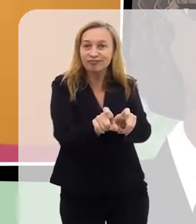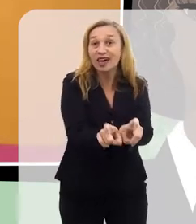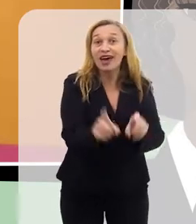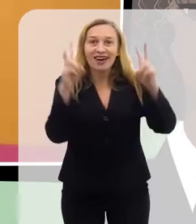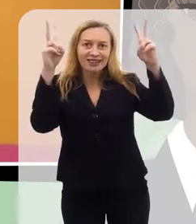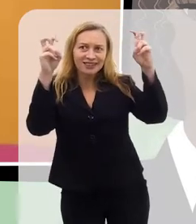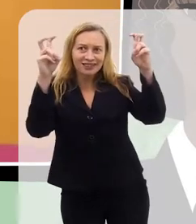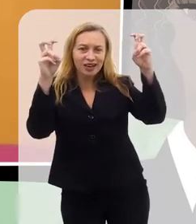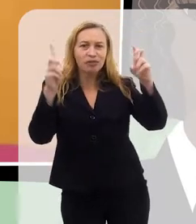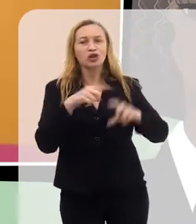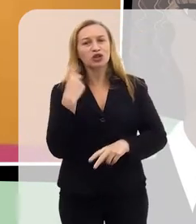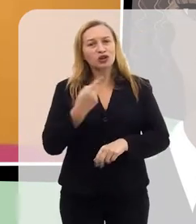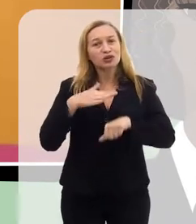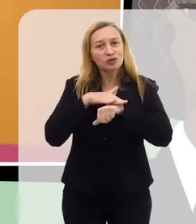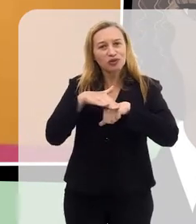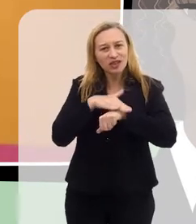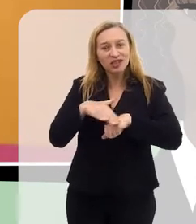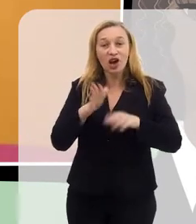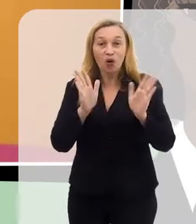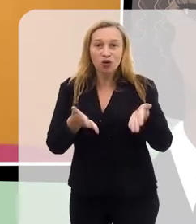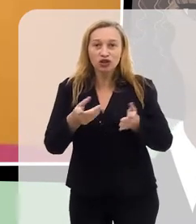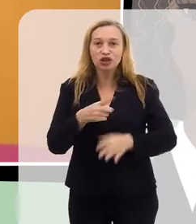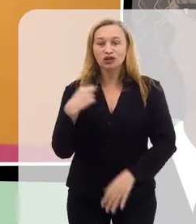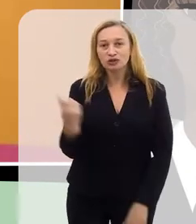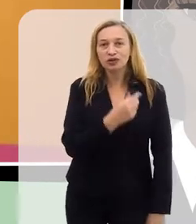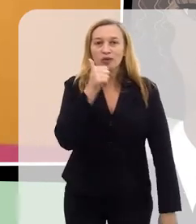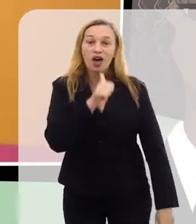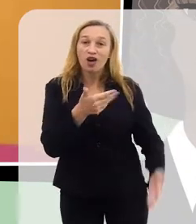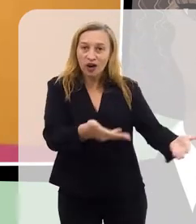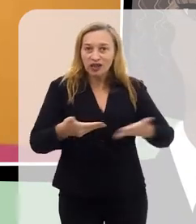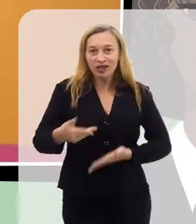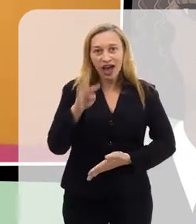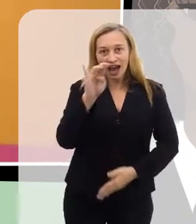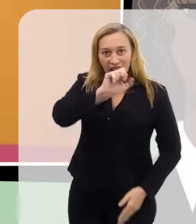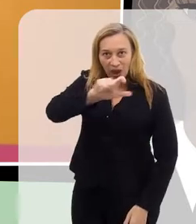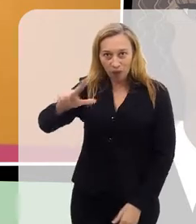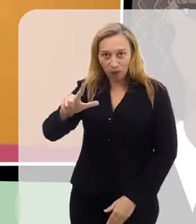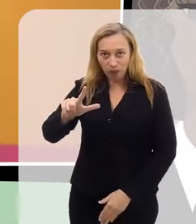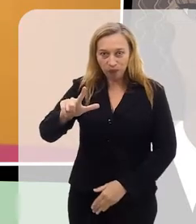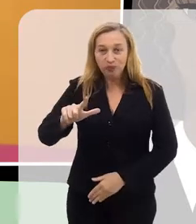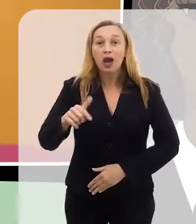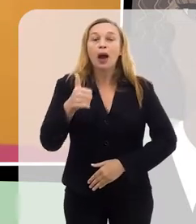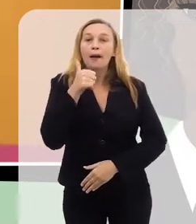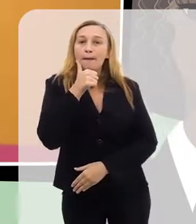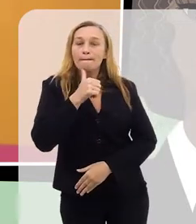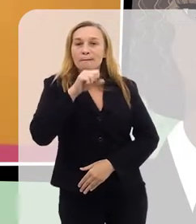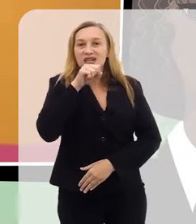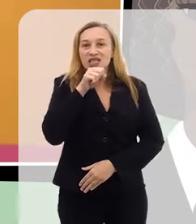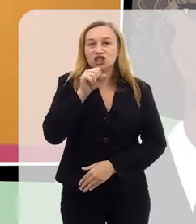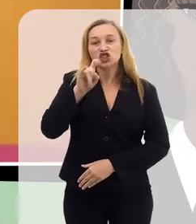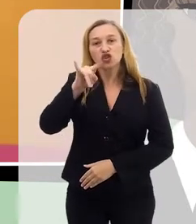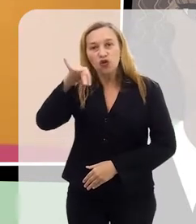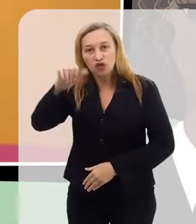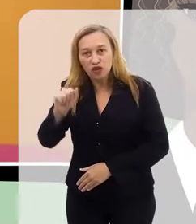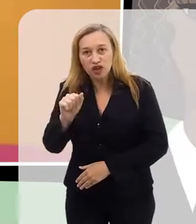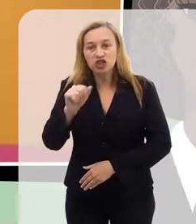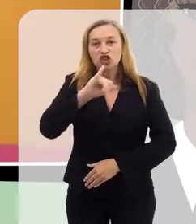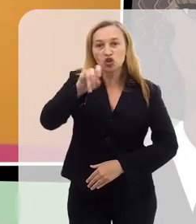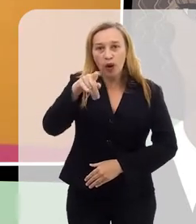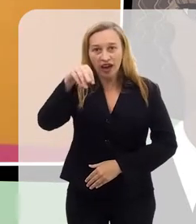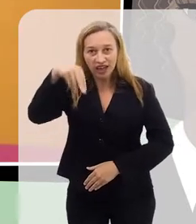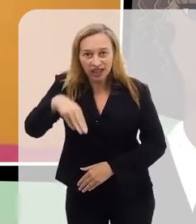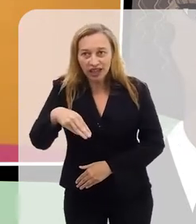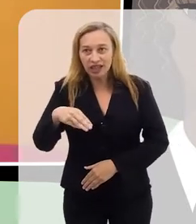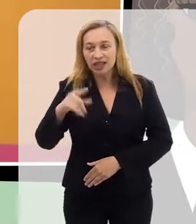tema que vamos conversar no Toda Mulher. Eu recebo Raquel Correia, mãe de Sofia, Joaquim e Aurora,